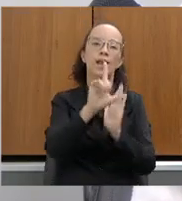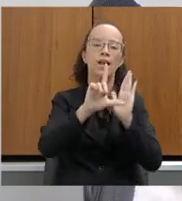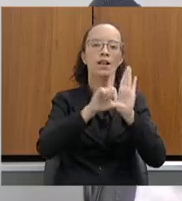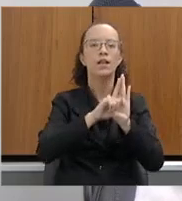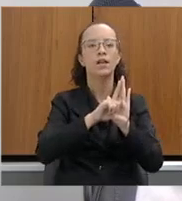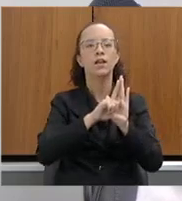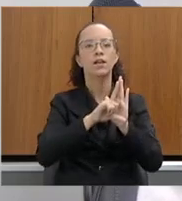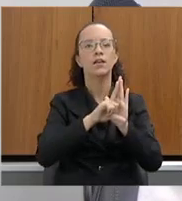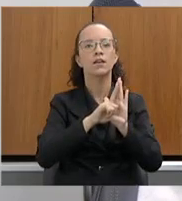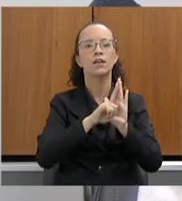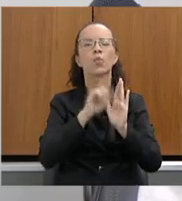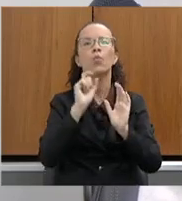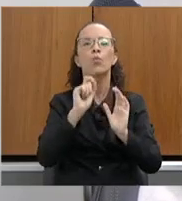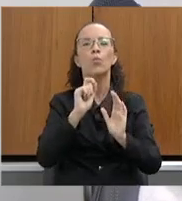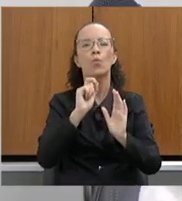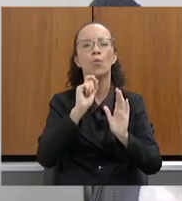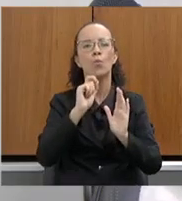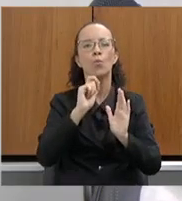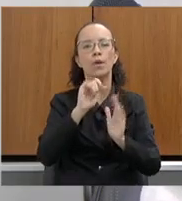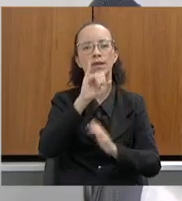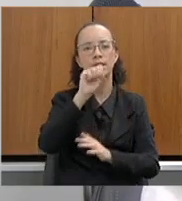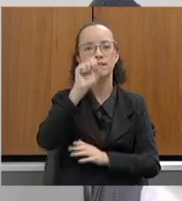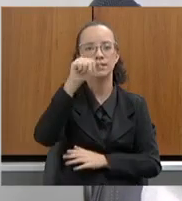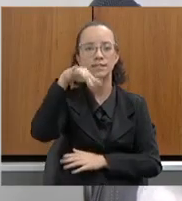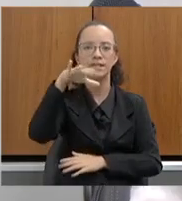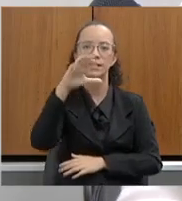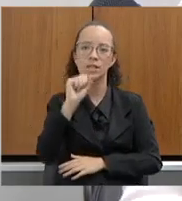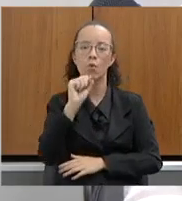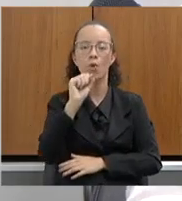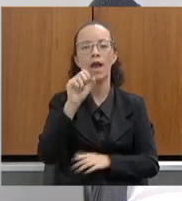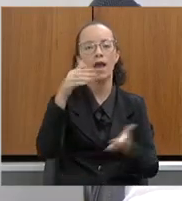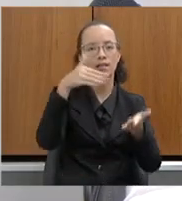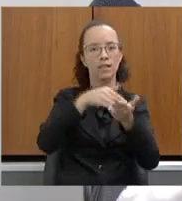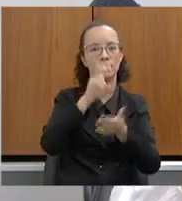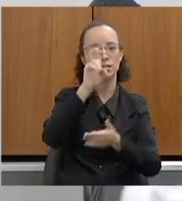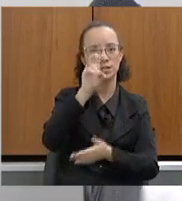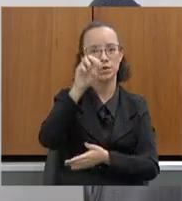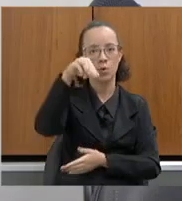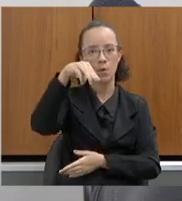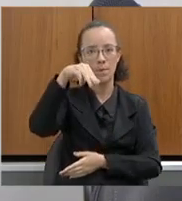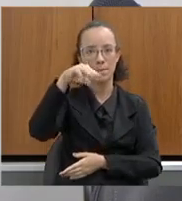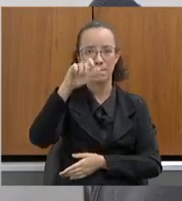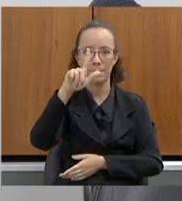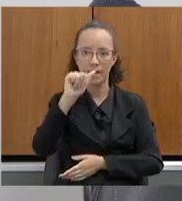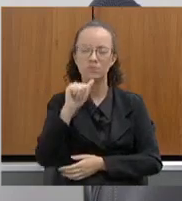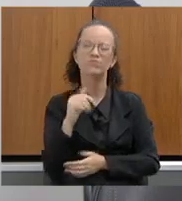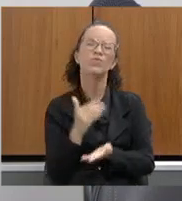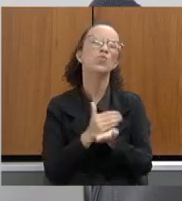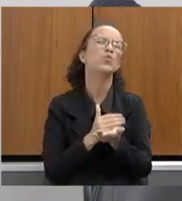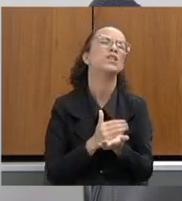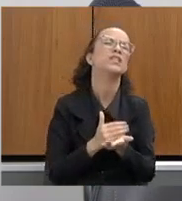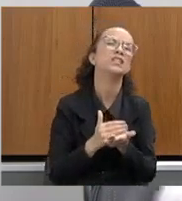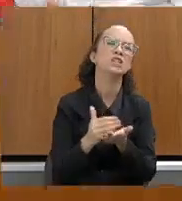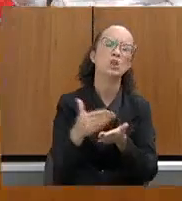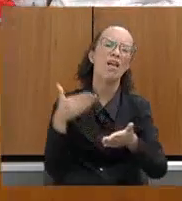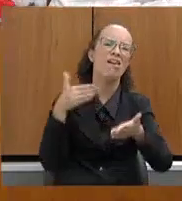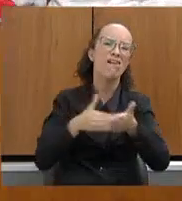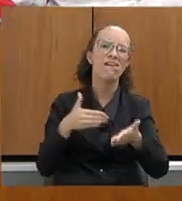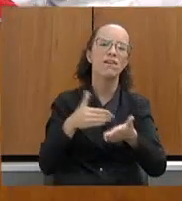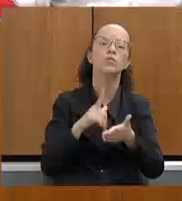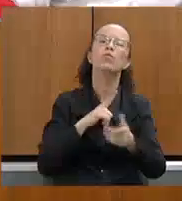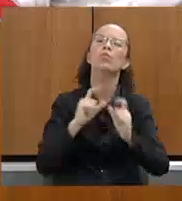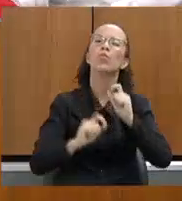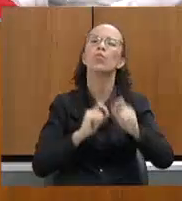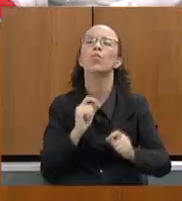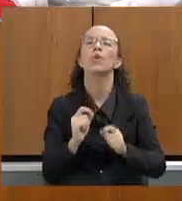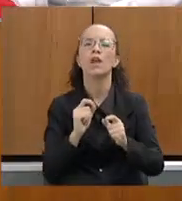da isenção do ICMS até 5 mega e, no início, era um grande entrave a questão do